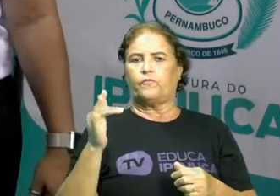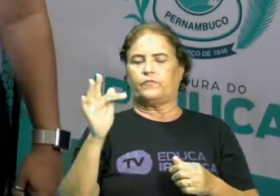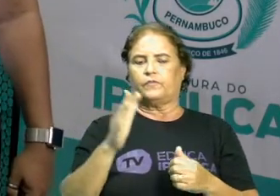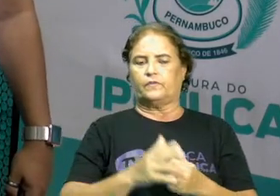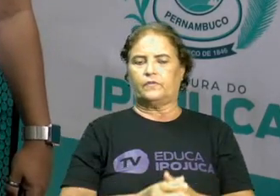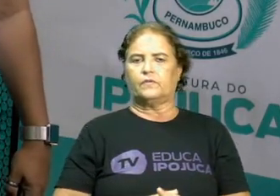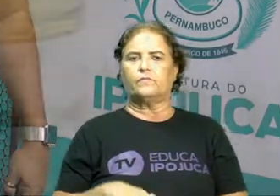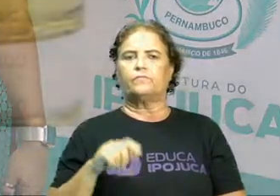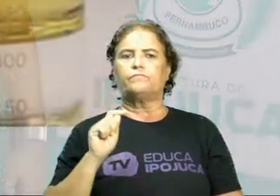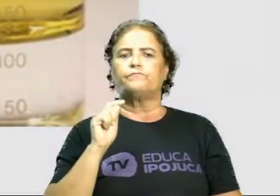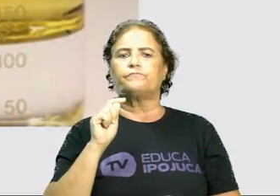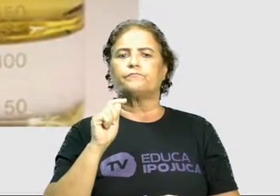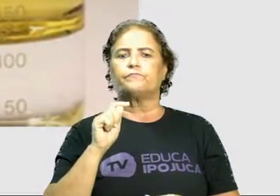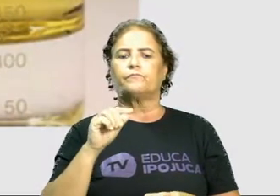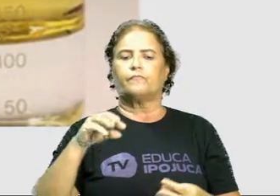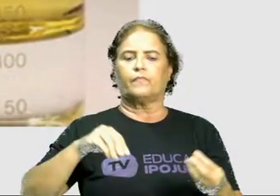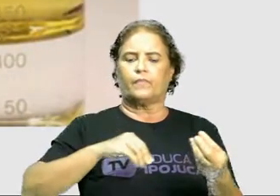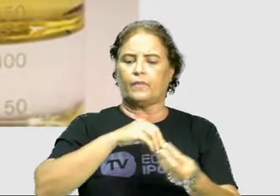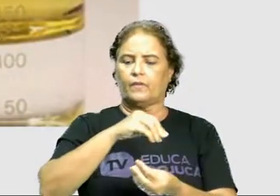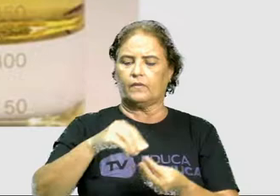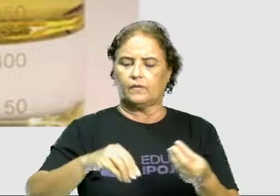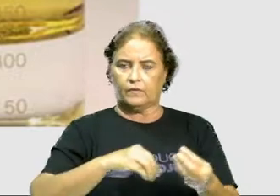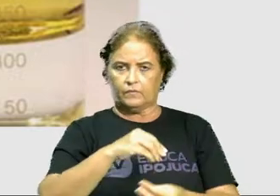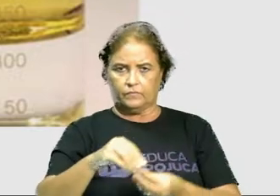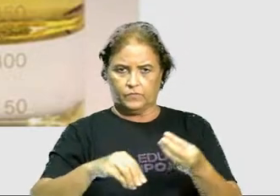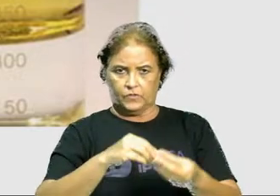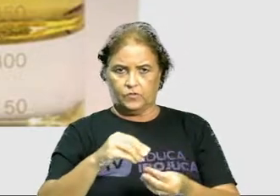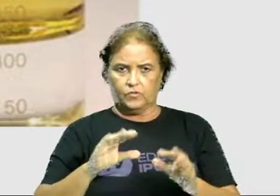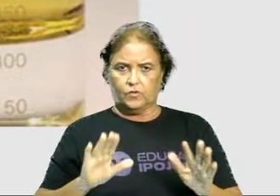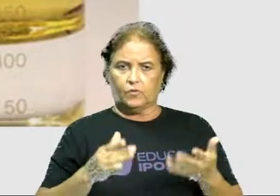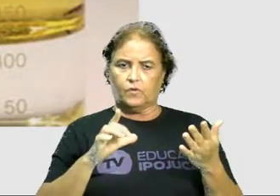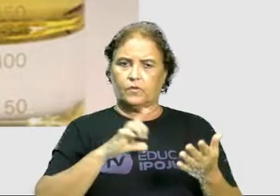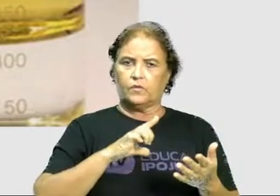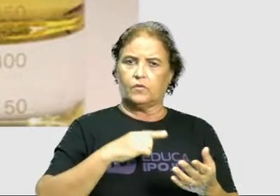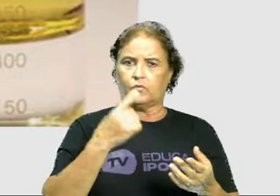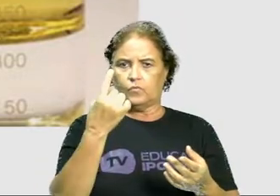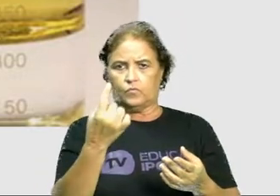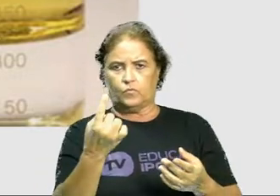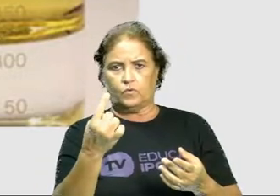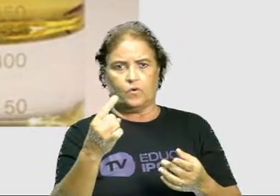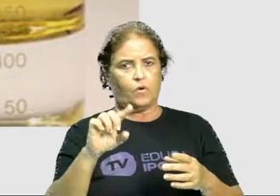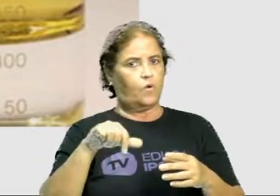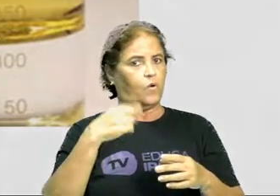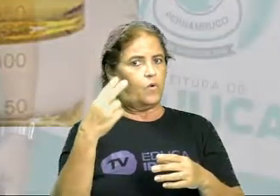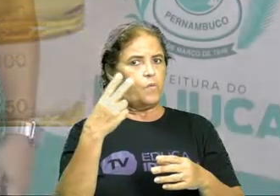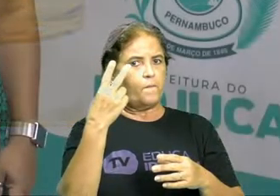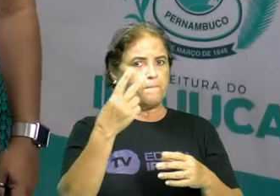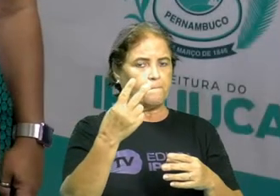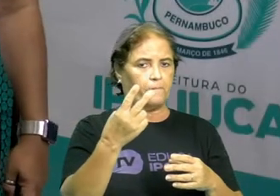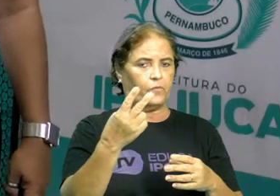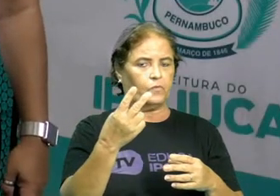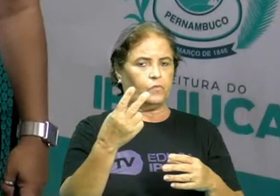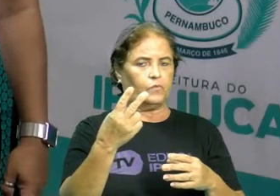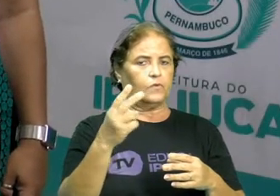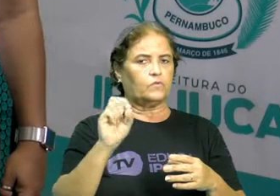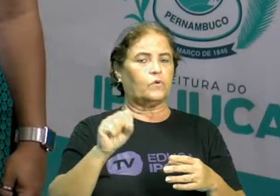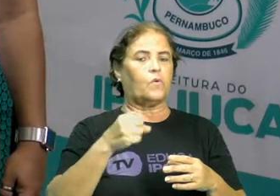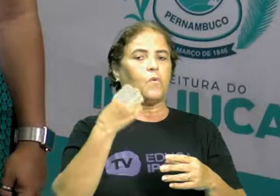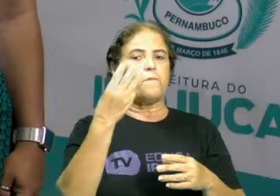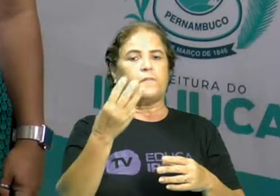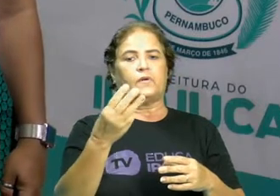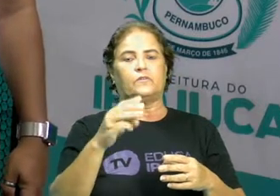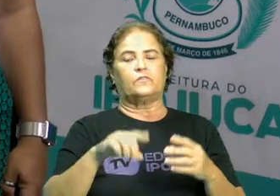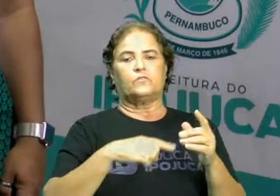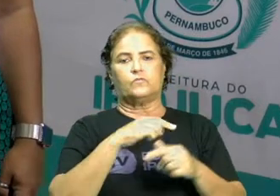mistura? É quando eu tenho duas ou mais substâncias e eu junto elas. Por exemplo, água com